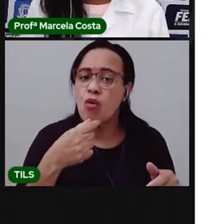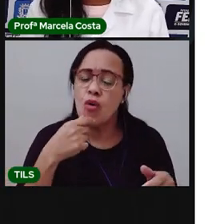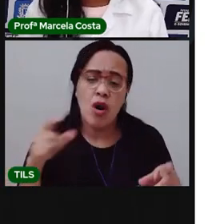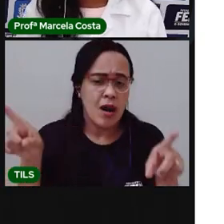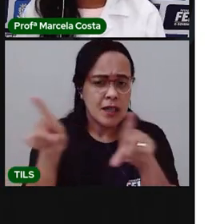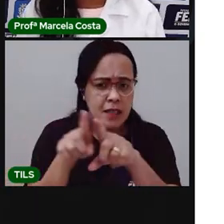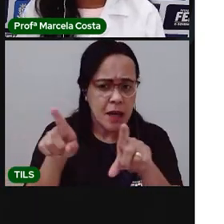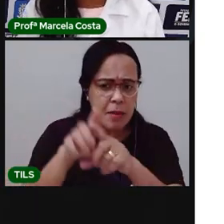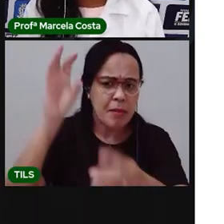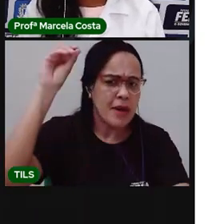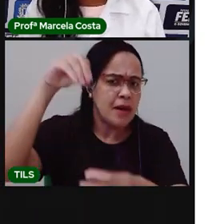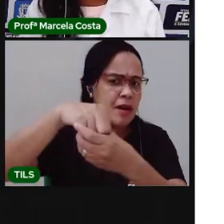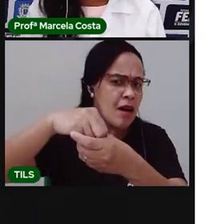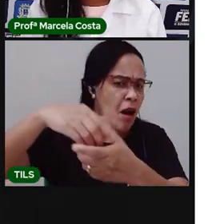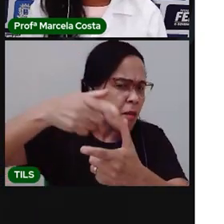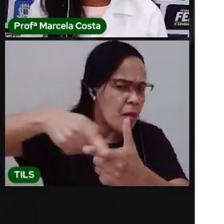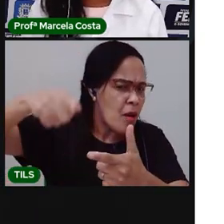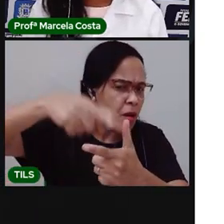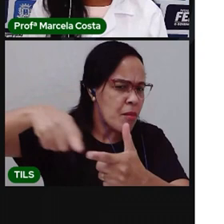Que problema foi esse?